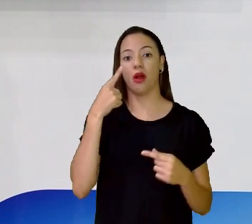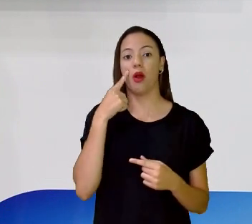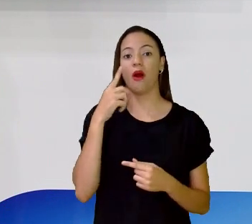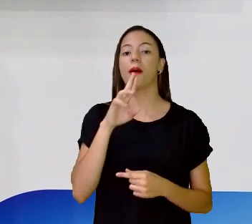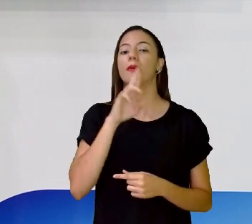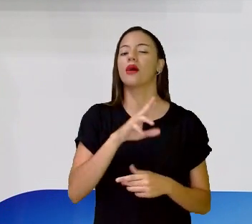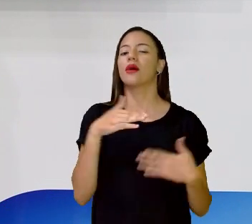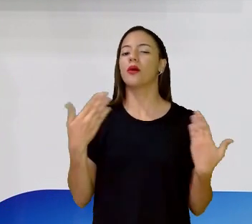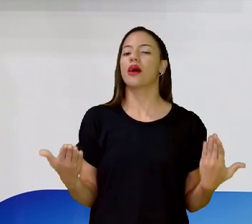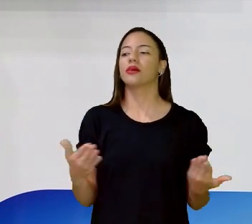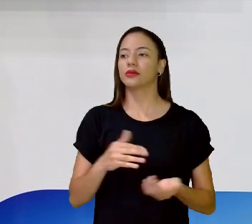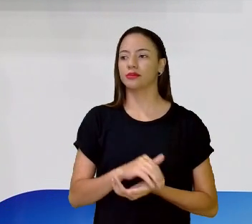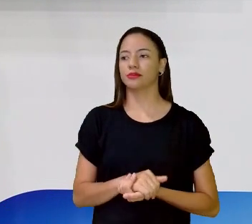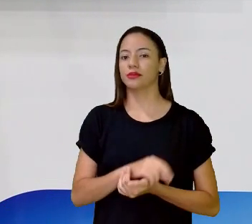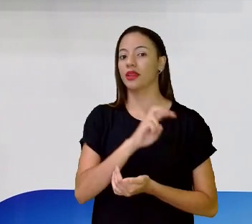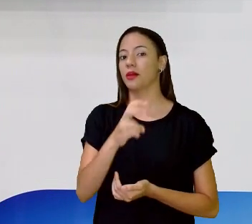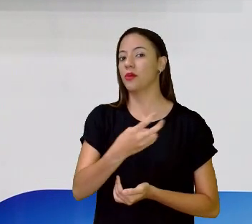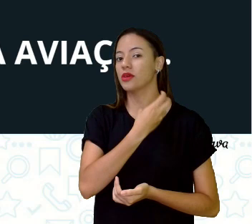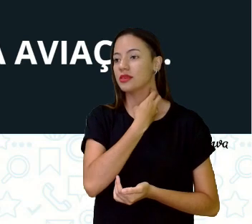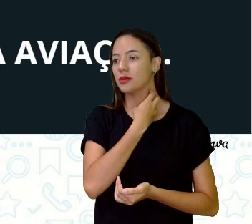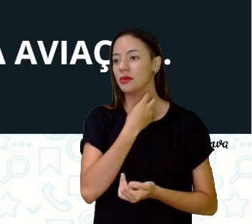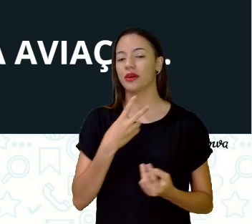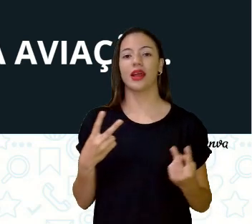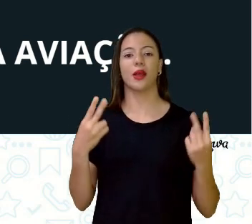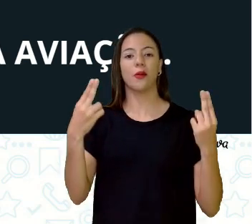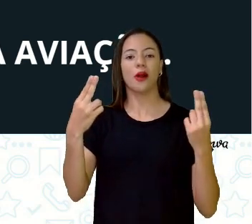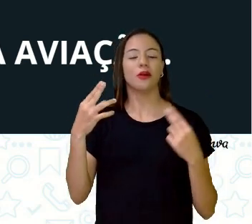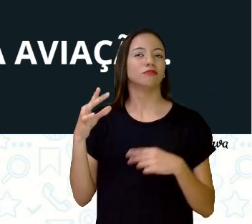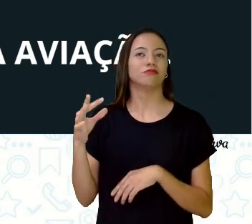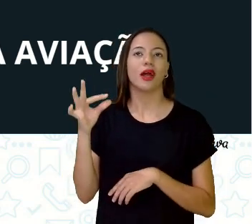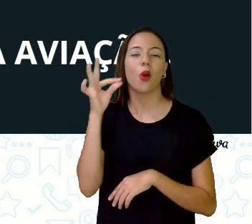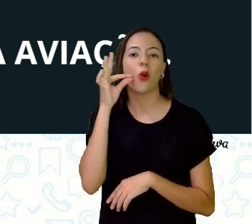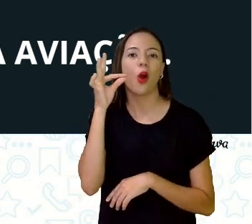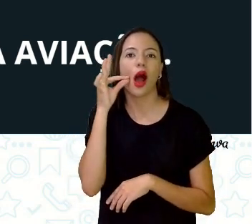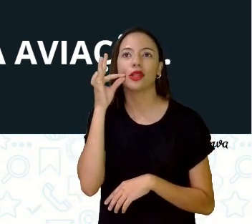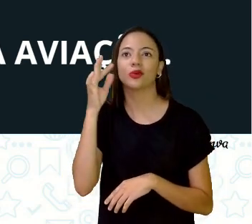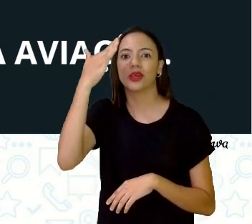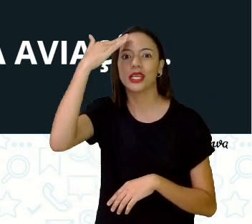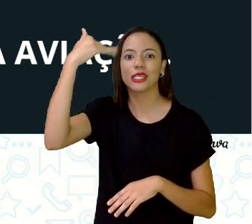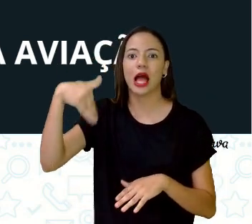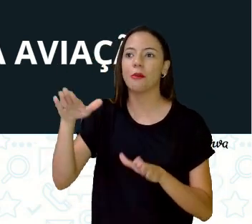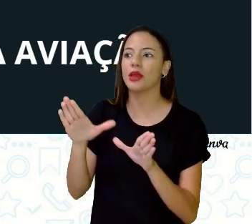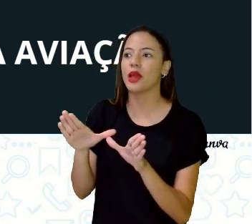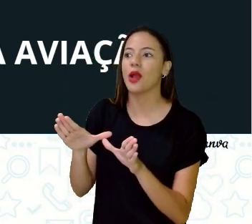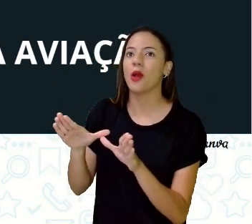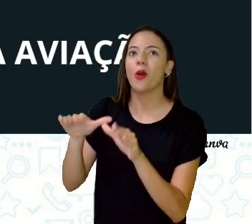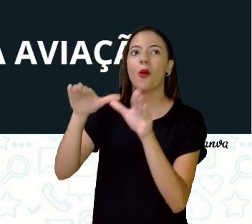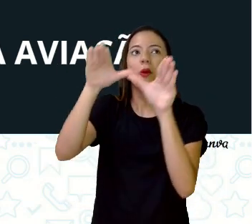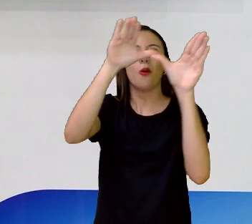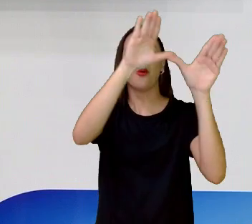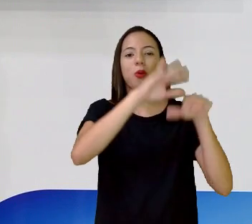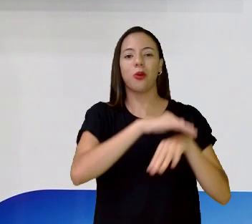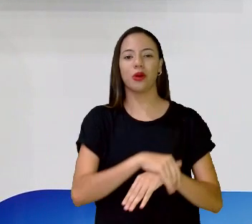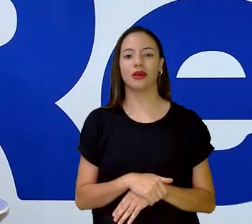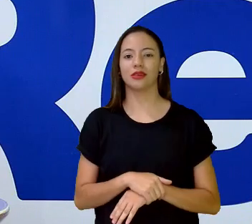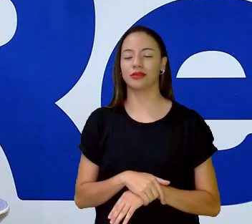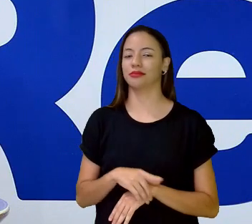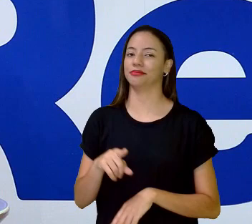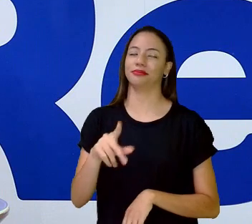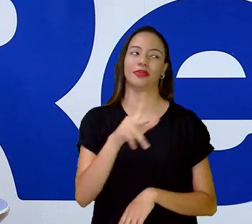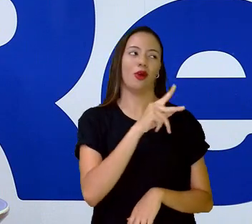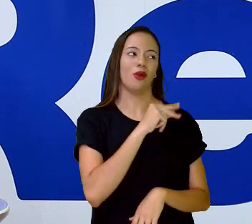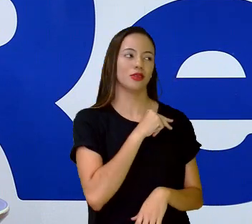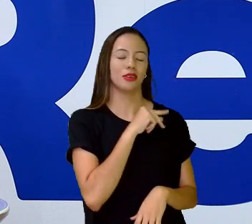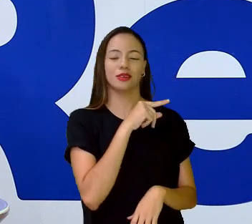não quer calar, o morcego é um rato que entrou para a aviação. Nossa! Eu acho que... Ele passou nas forças armadas para a